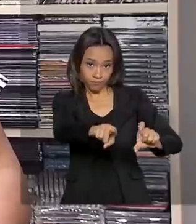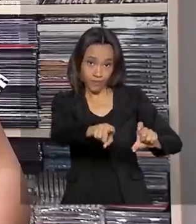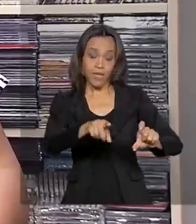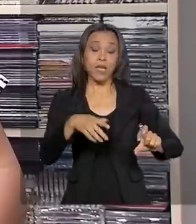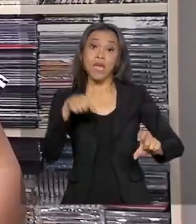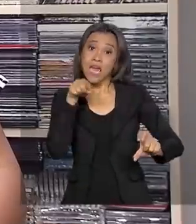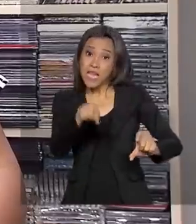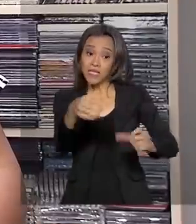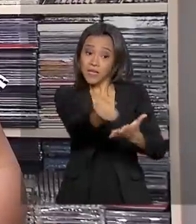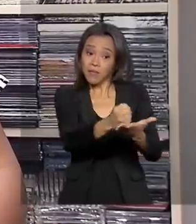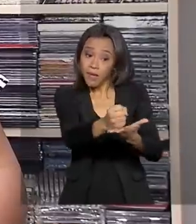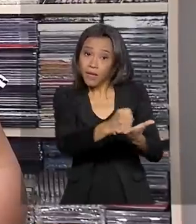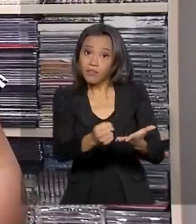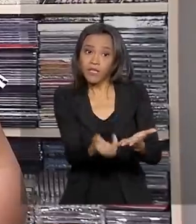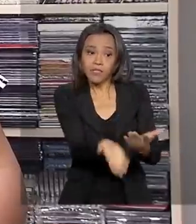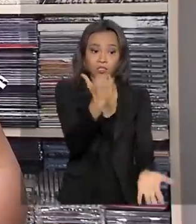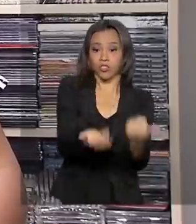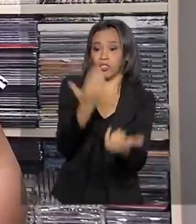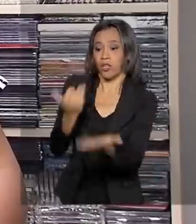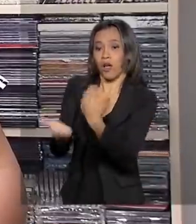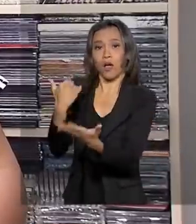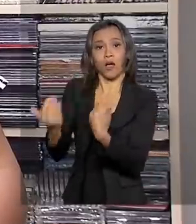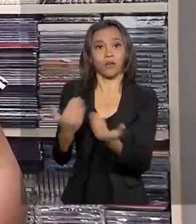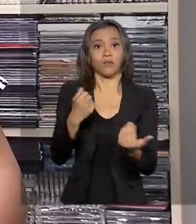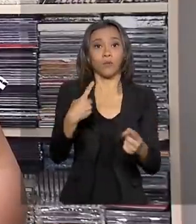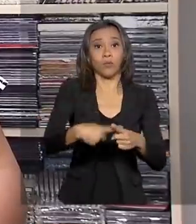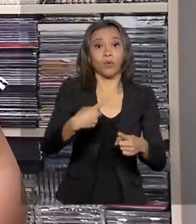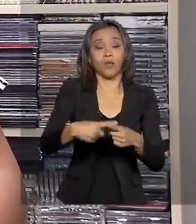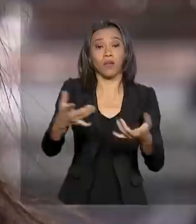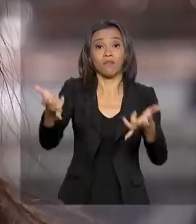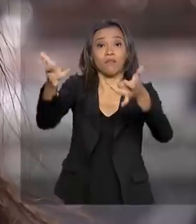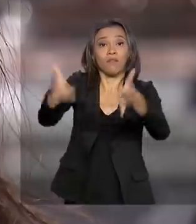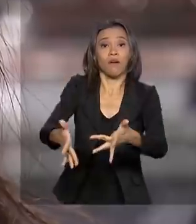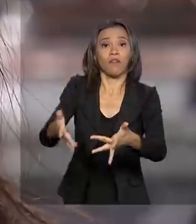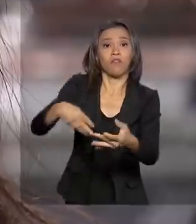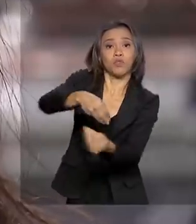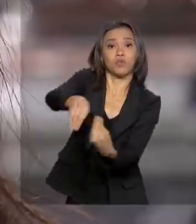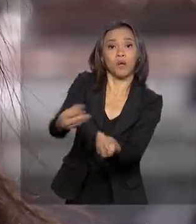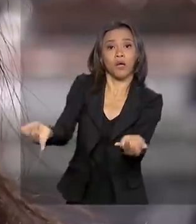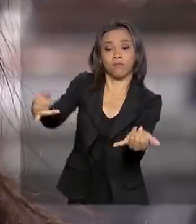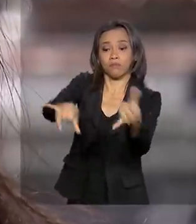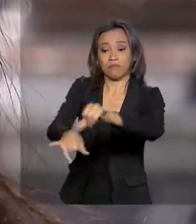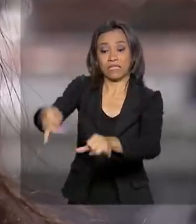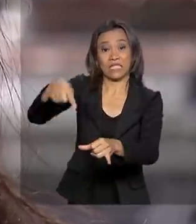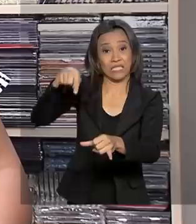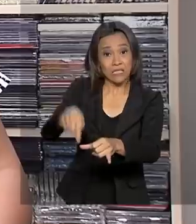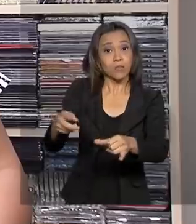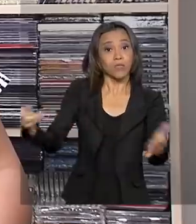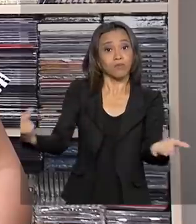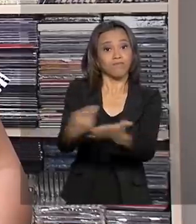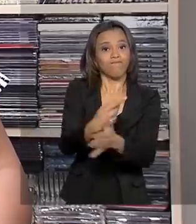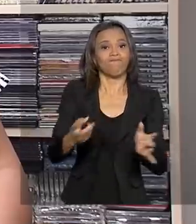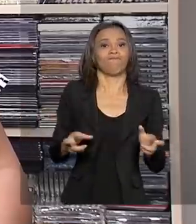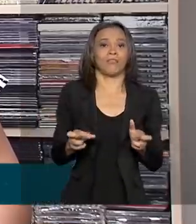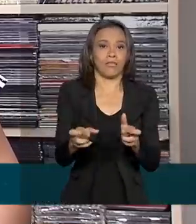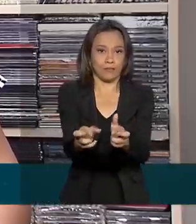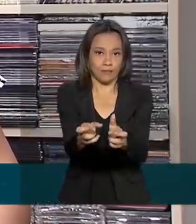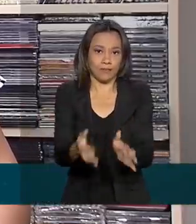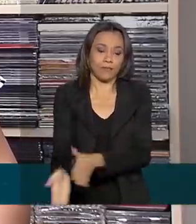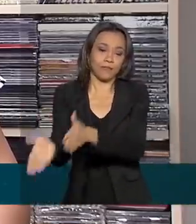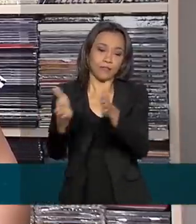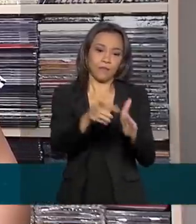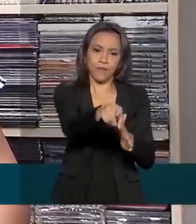esses medicamentos estão sendo retirados do mercado por contaminação com uma substância que pode ser cancerígena. A gente toma um